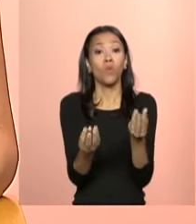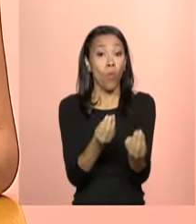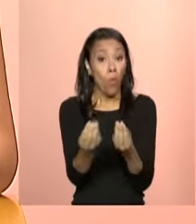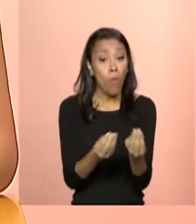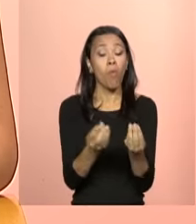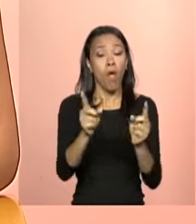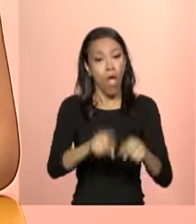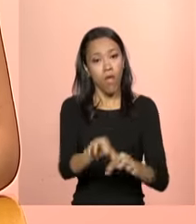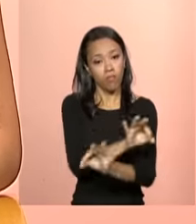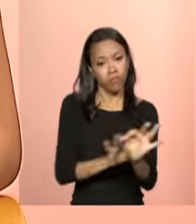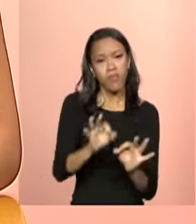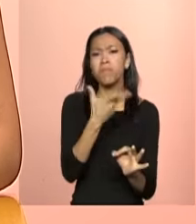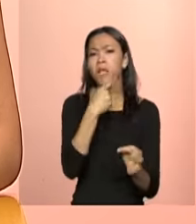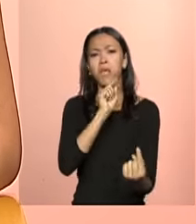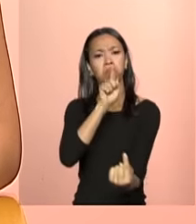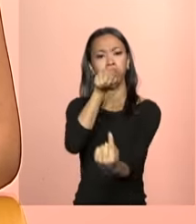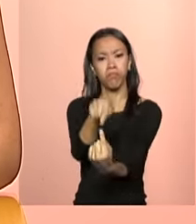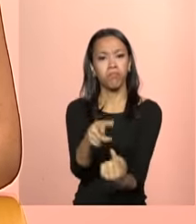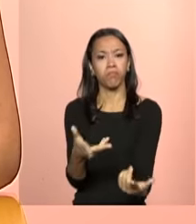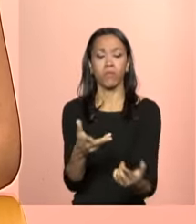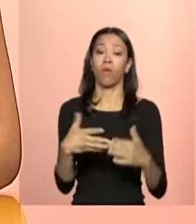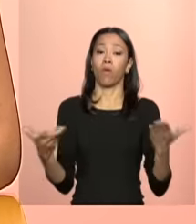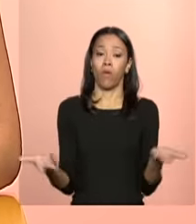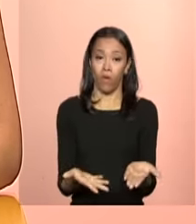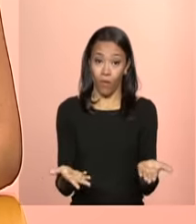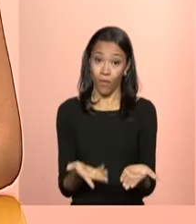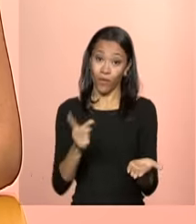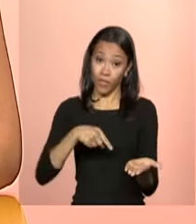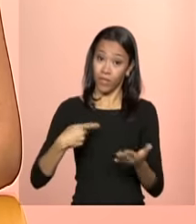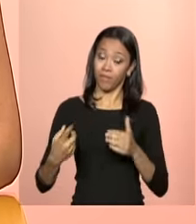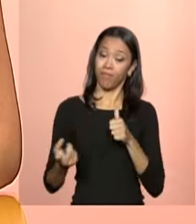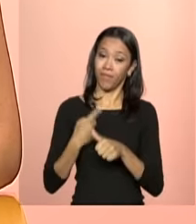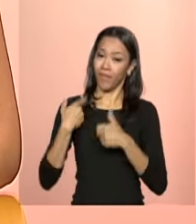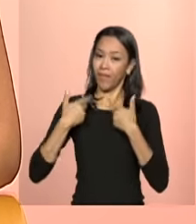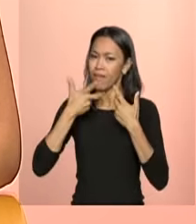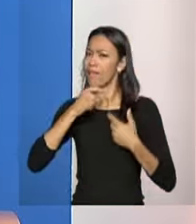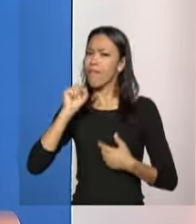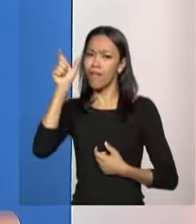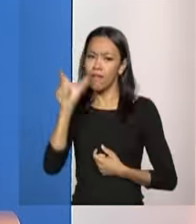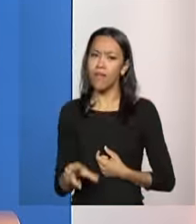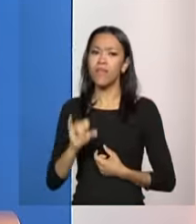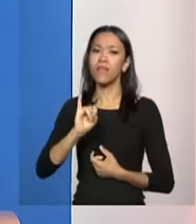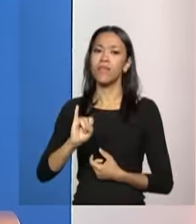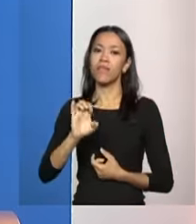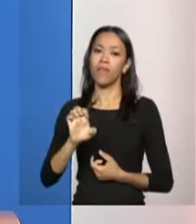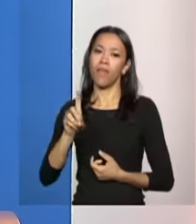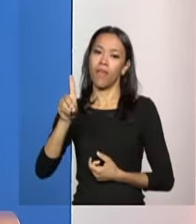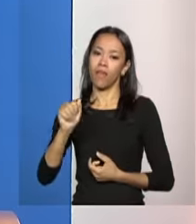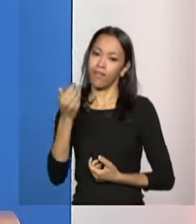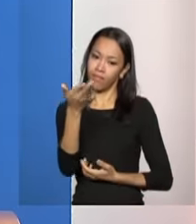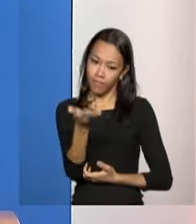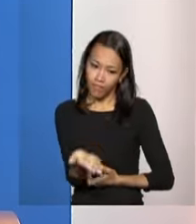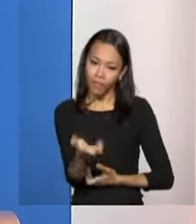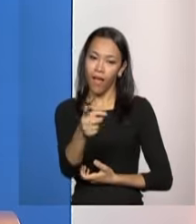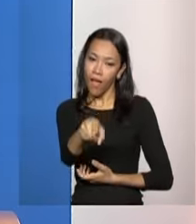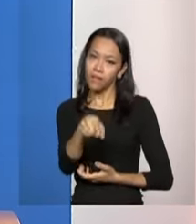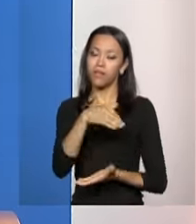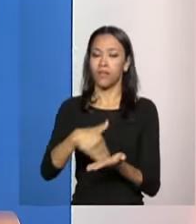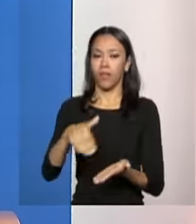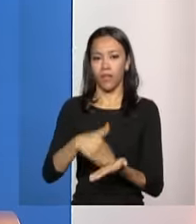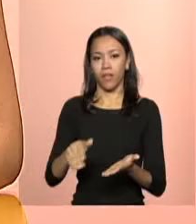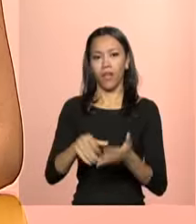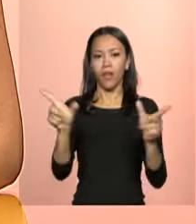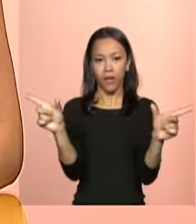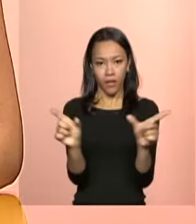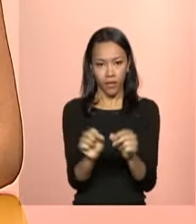se destinam. Nossas convidadas neste primeiro bloco são Ieda Maria de Castro, Secretária Nacional